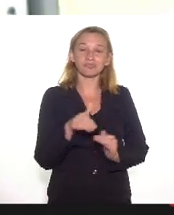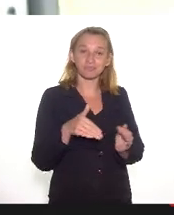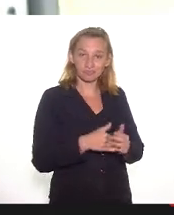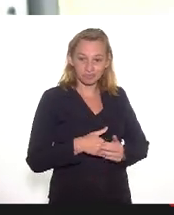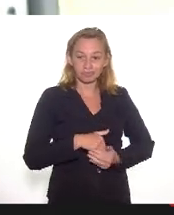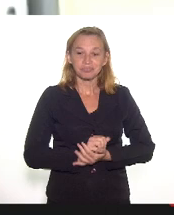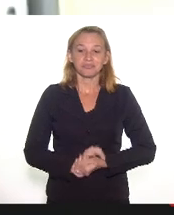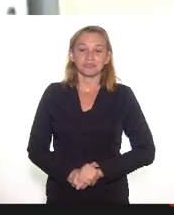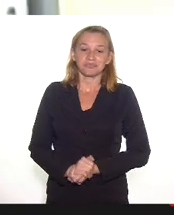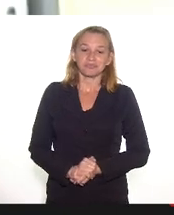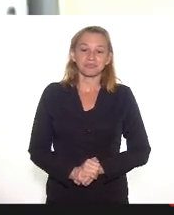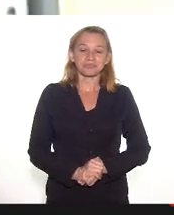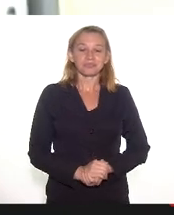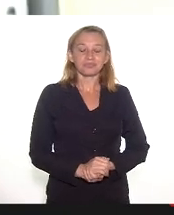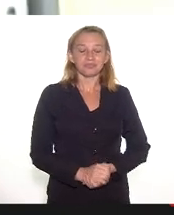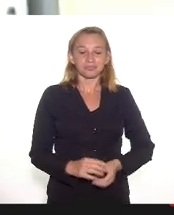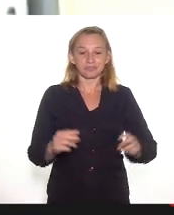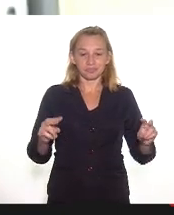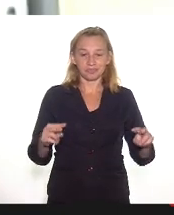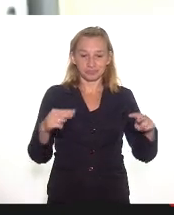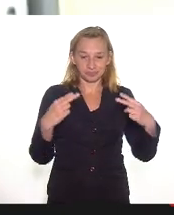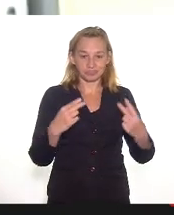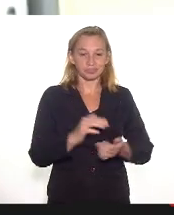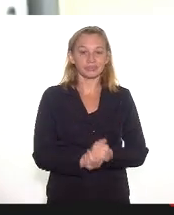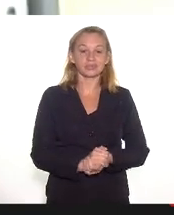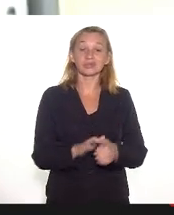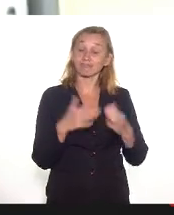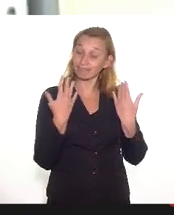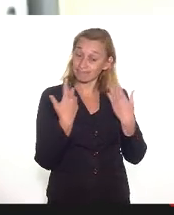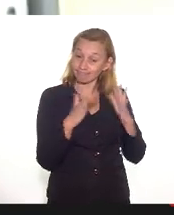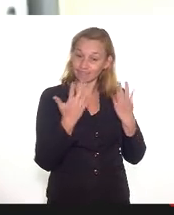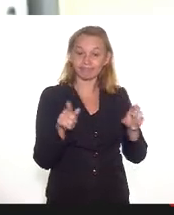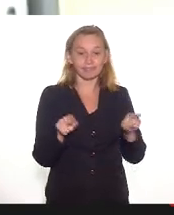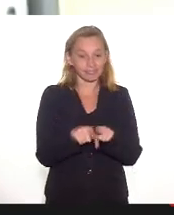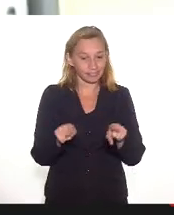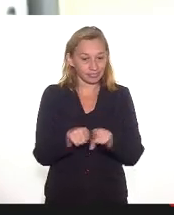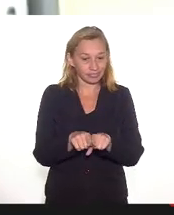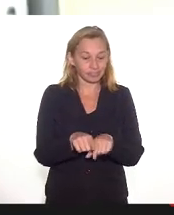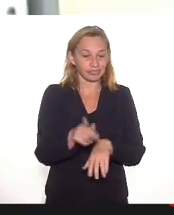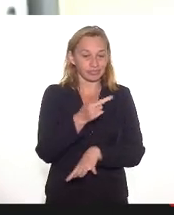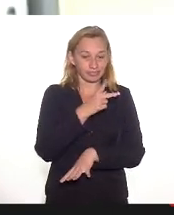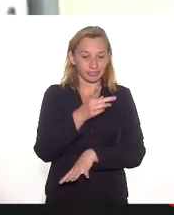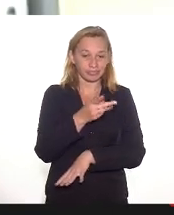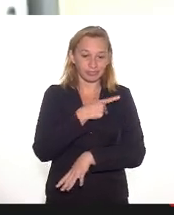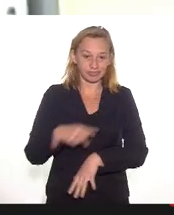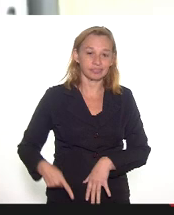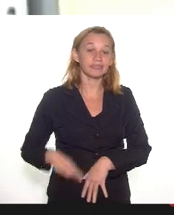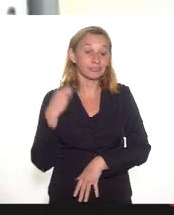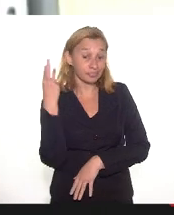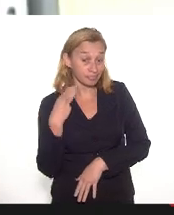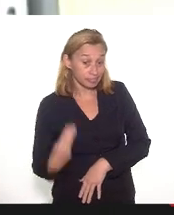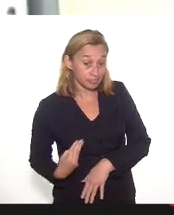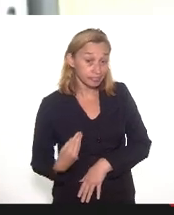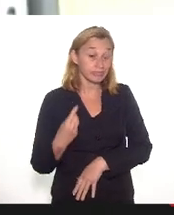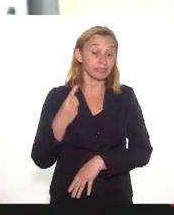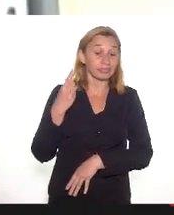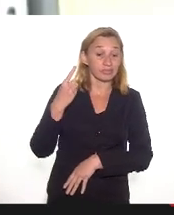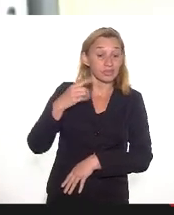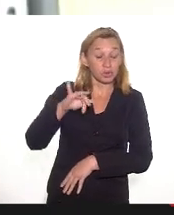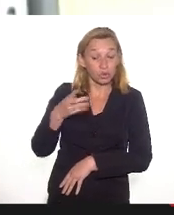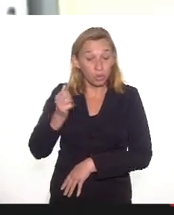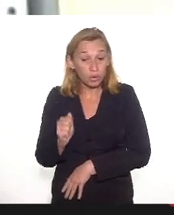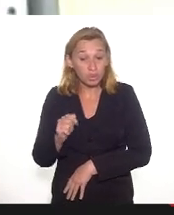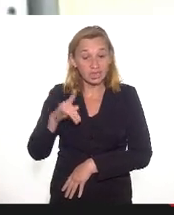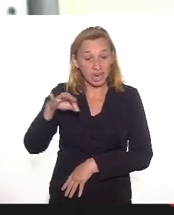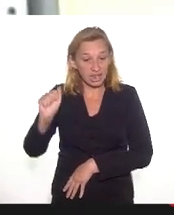que nos assistem, mas saudando, mais uma vez, a presença da deputada Mônica, Fernanda, Luciene, Douglas,